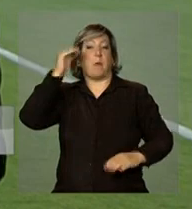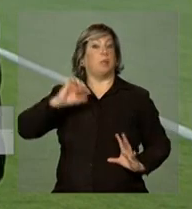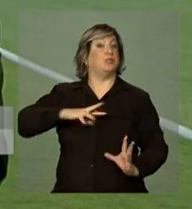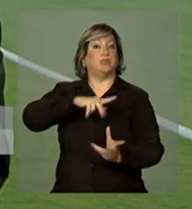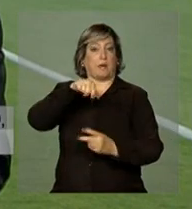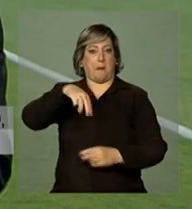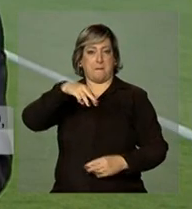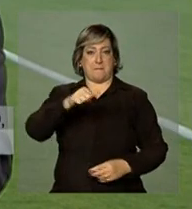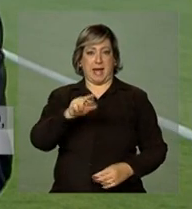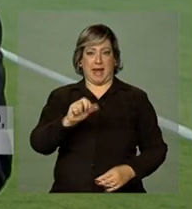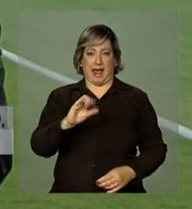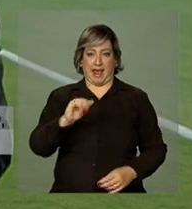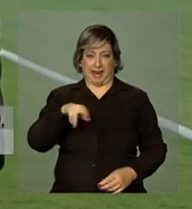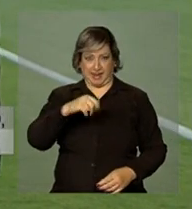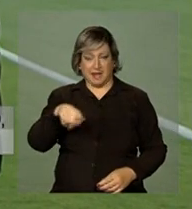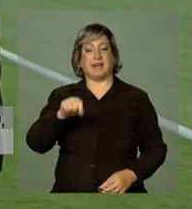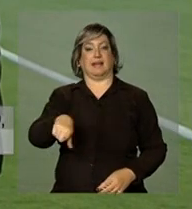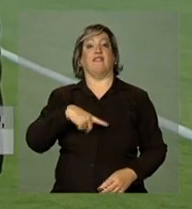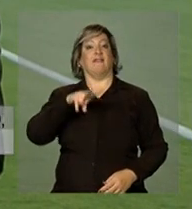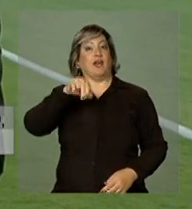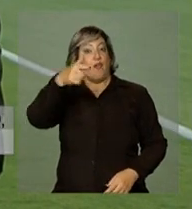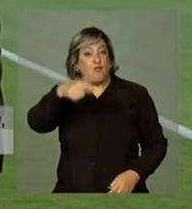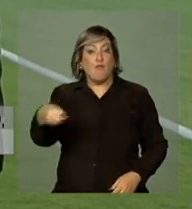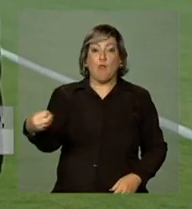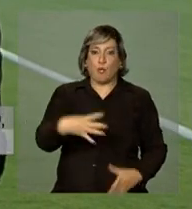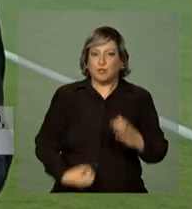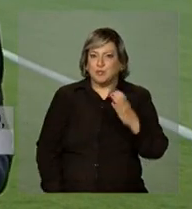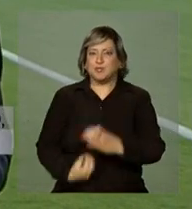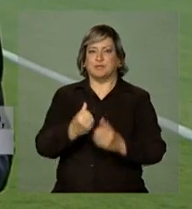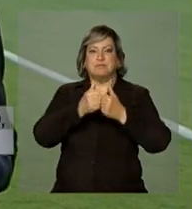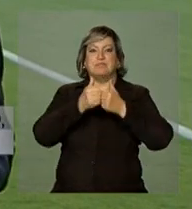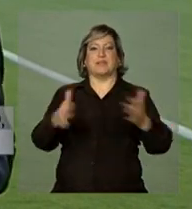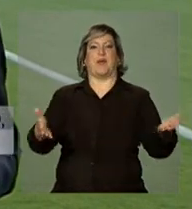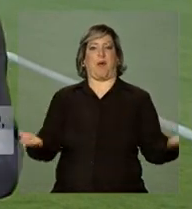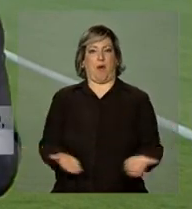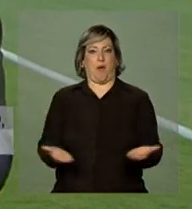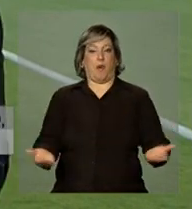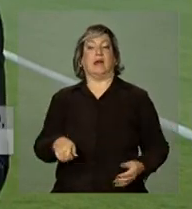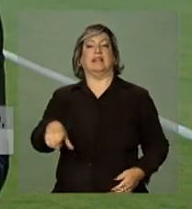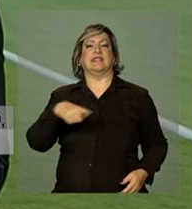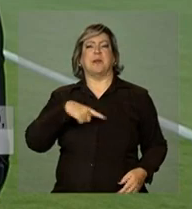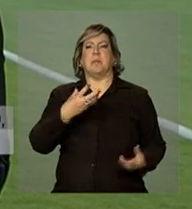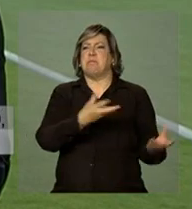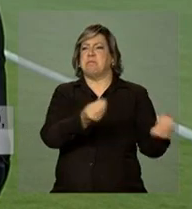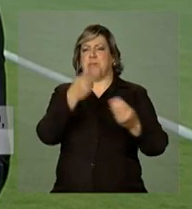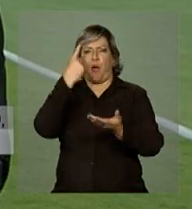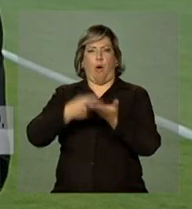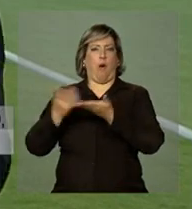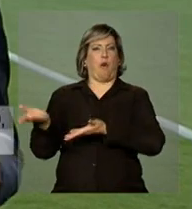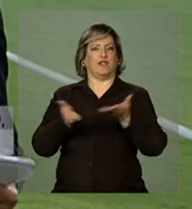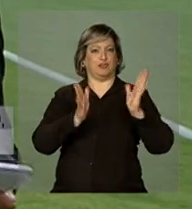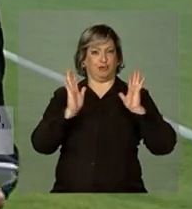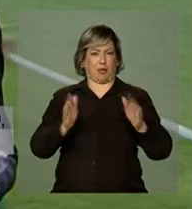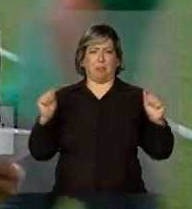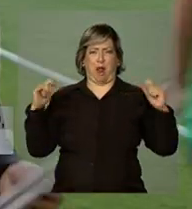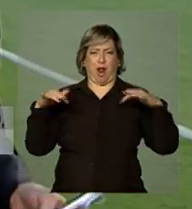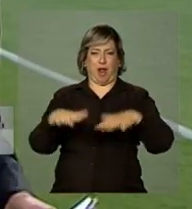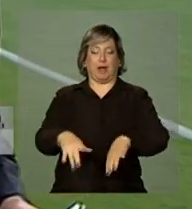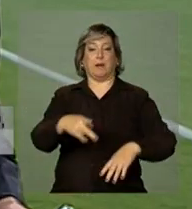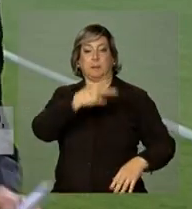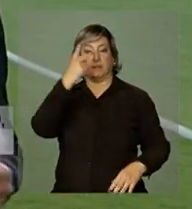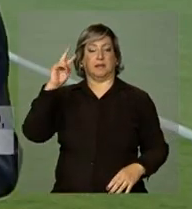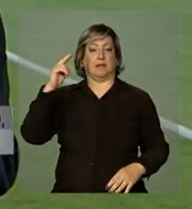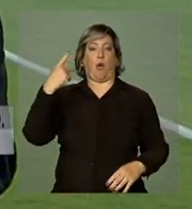mundo, o Maracanã, vai ser reinaugurado. O estádio já tem muitos convidados e as autoridades